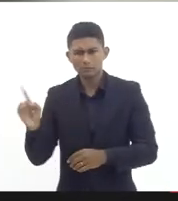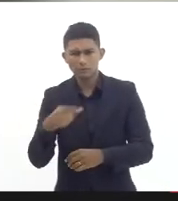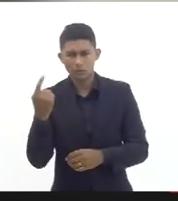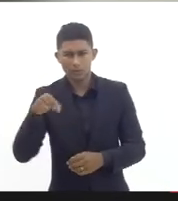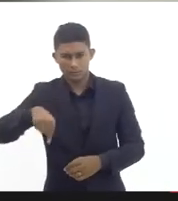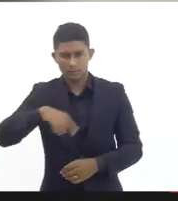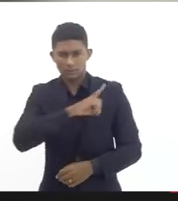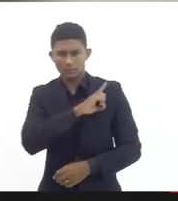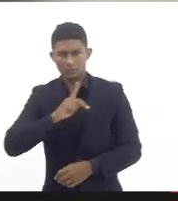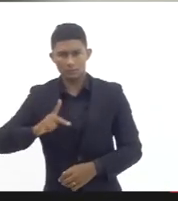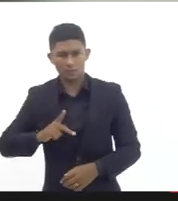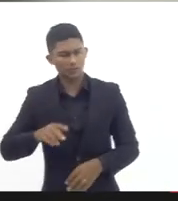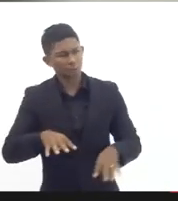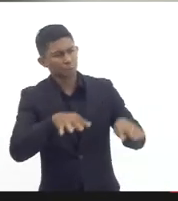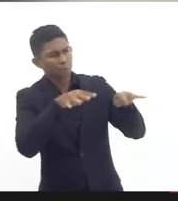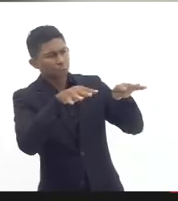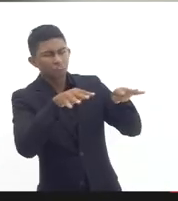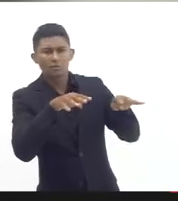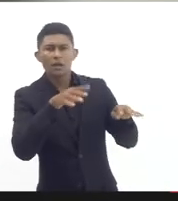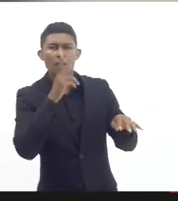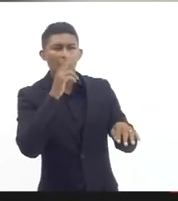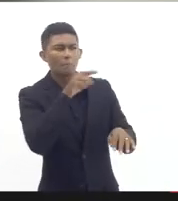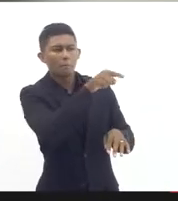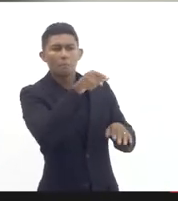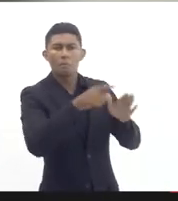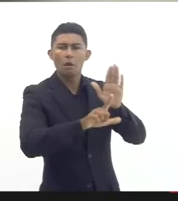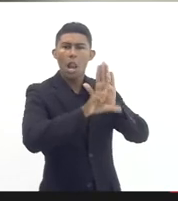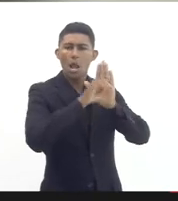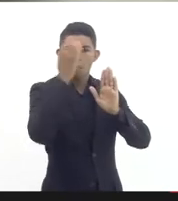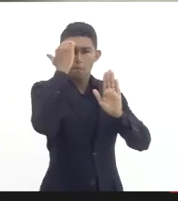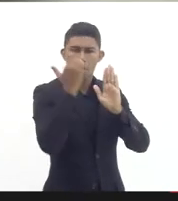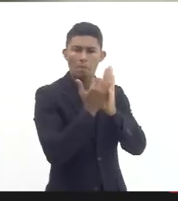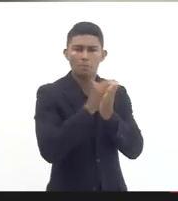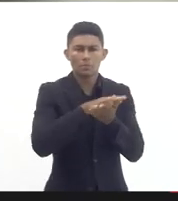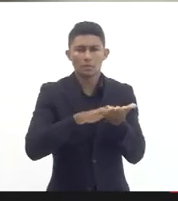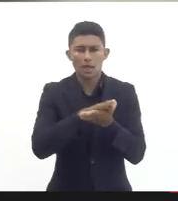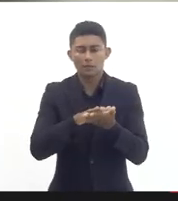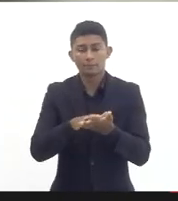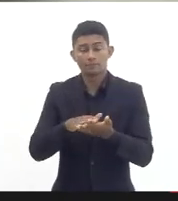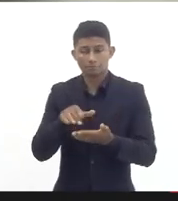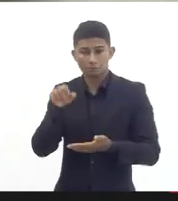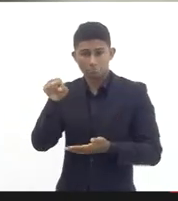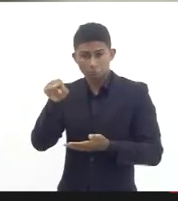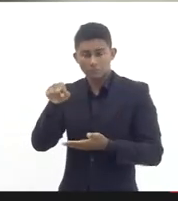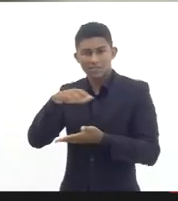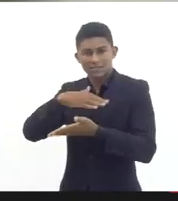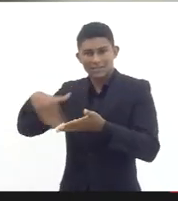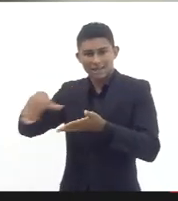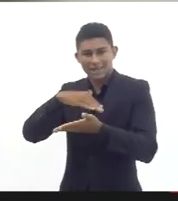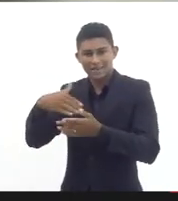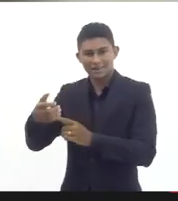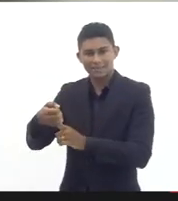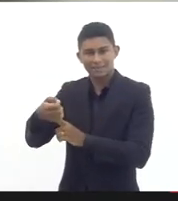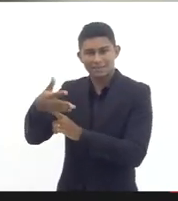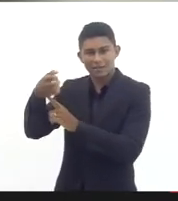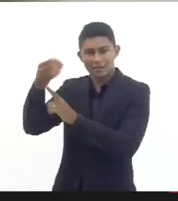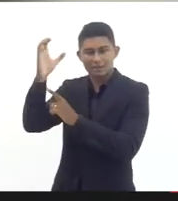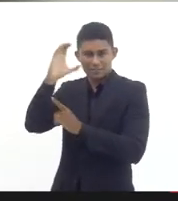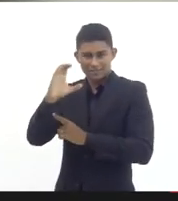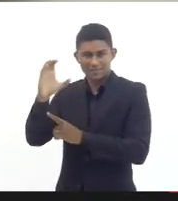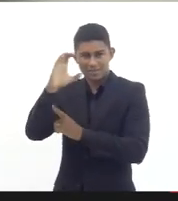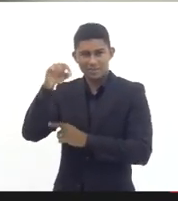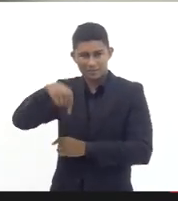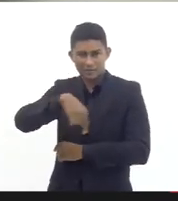temos observado o cumprimento dessa lei oficiamos a secretaria de ciência tecnologia e inovação do estado do rio de janeiro para obter informações